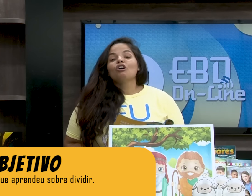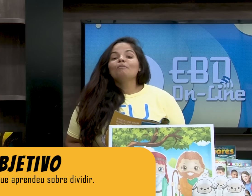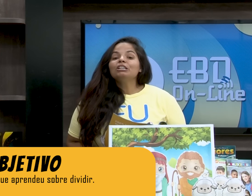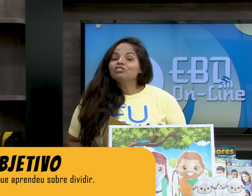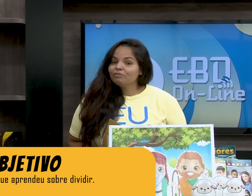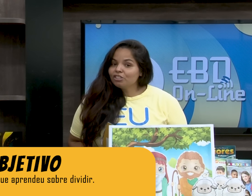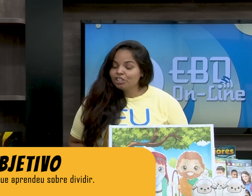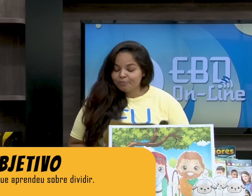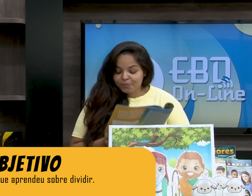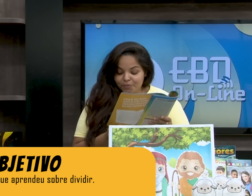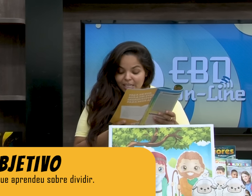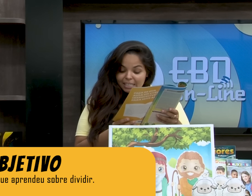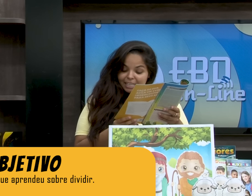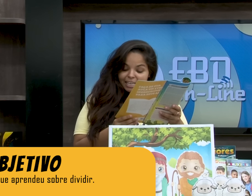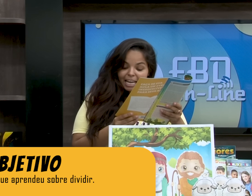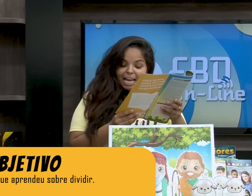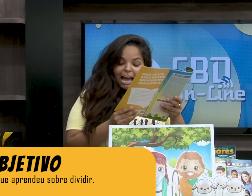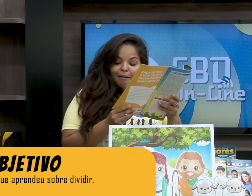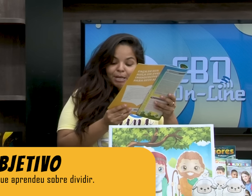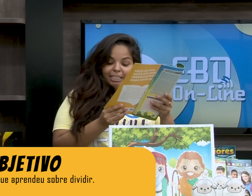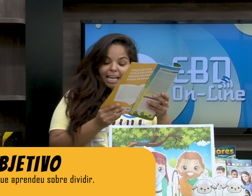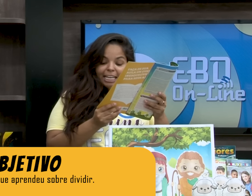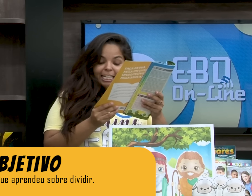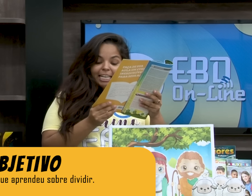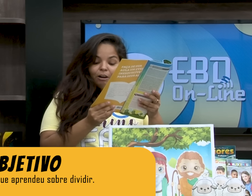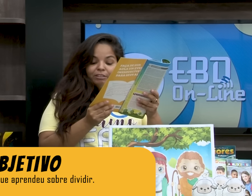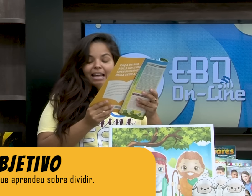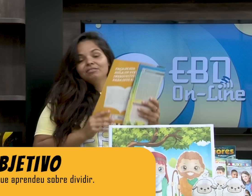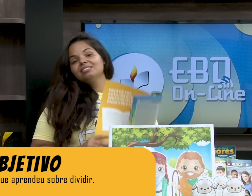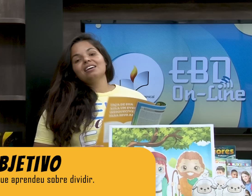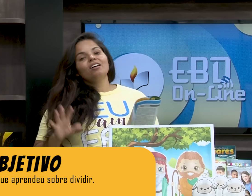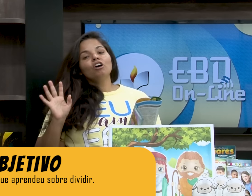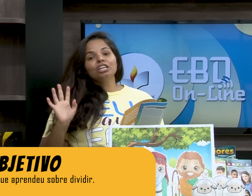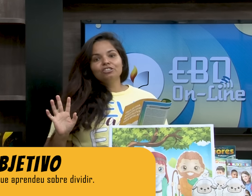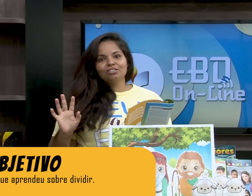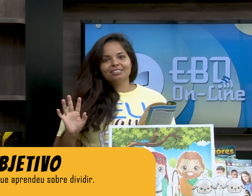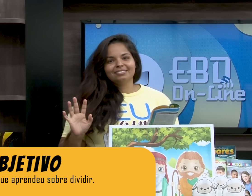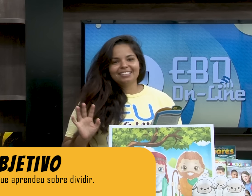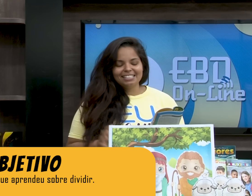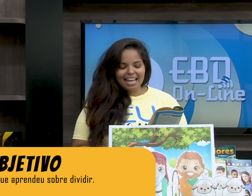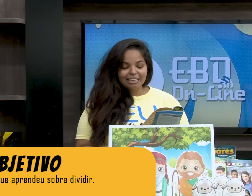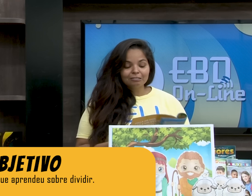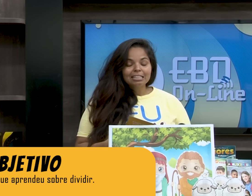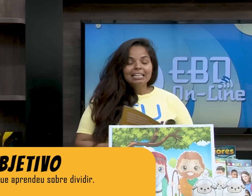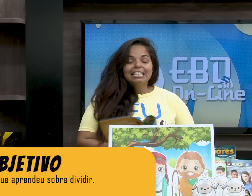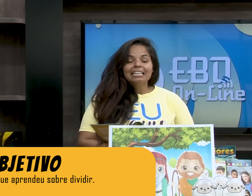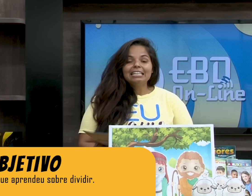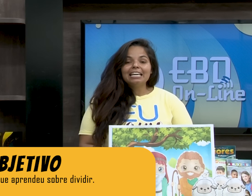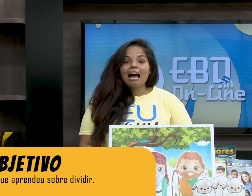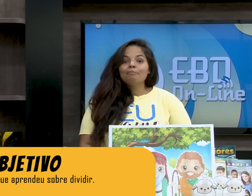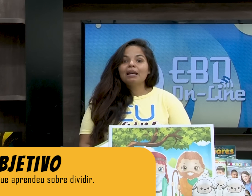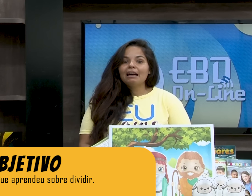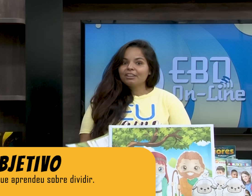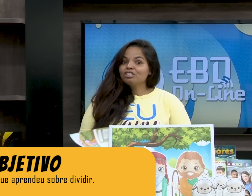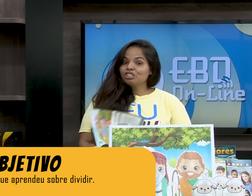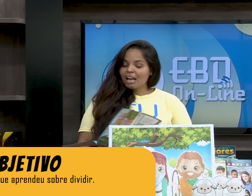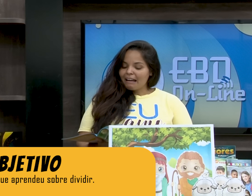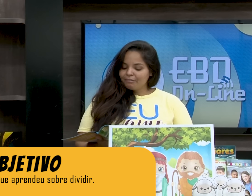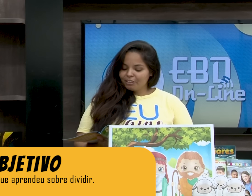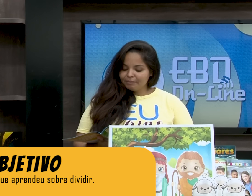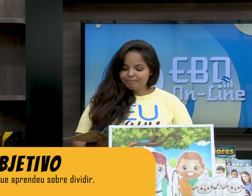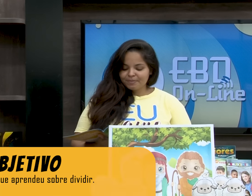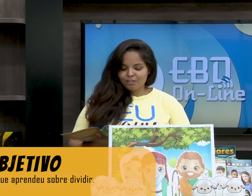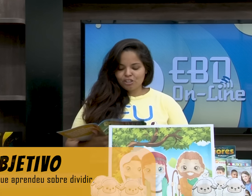sobre dividir. E aprender que não deve ser egoísta, tá certo? E a palavra